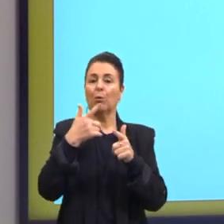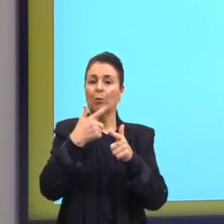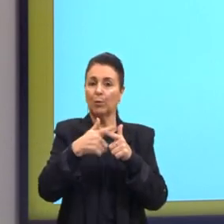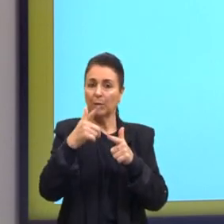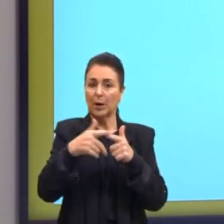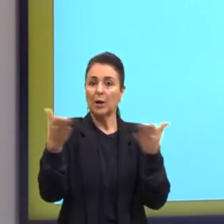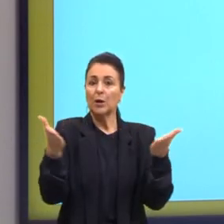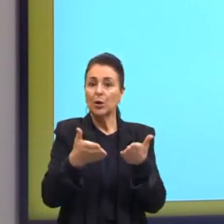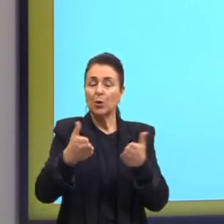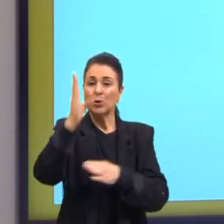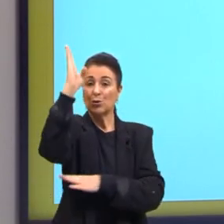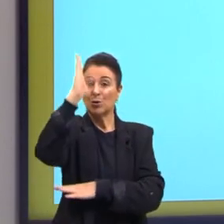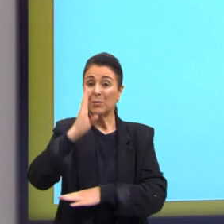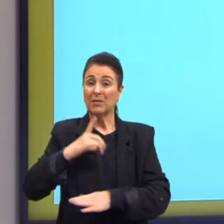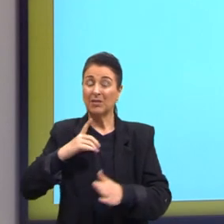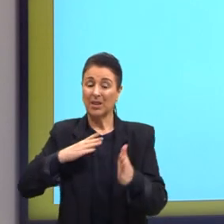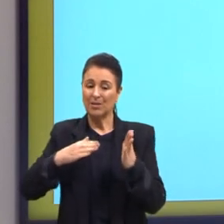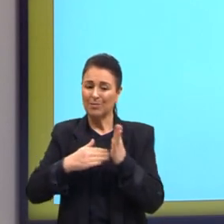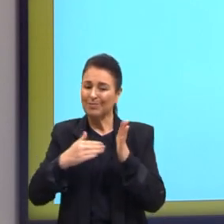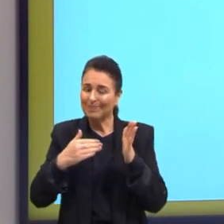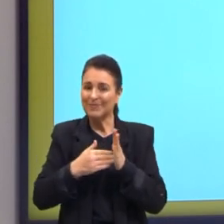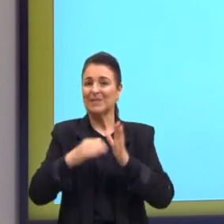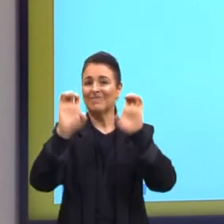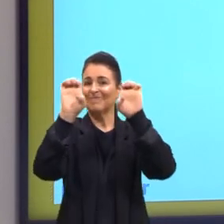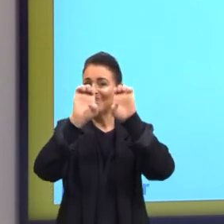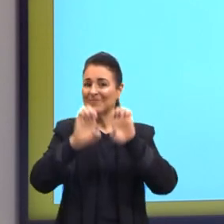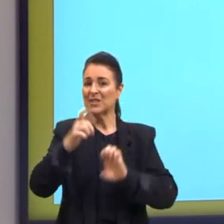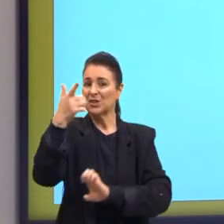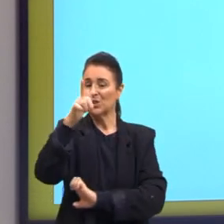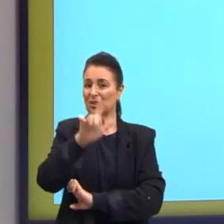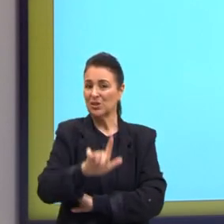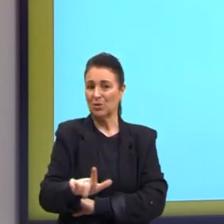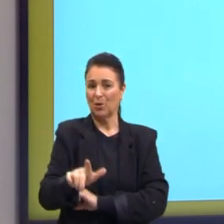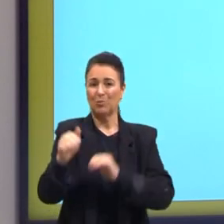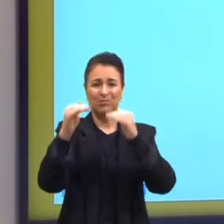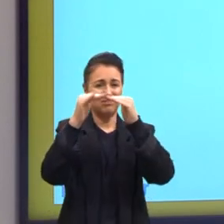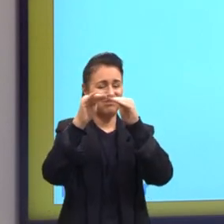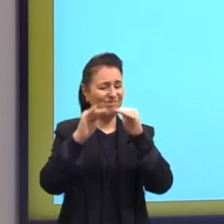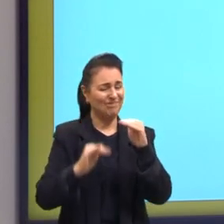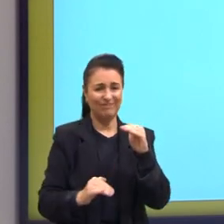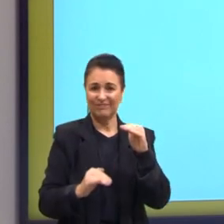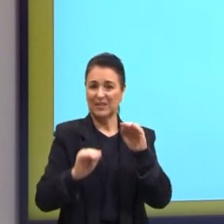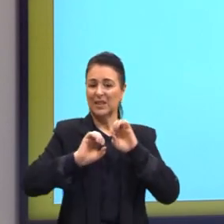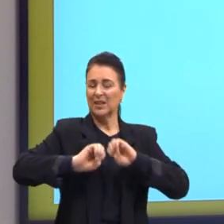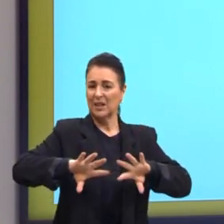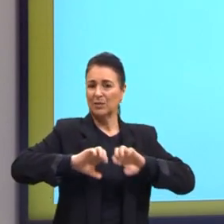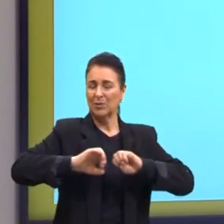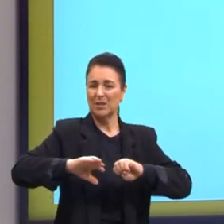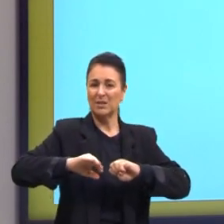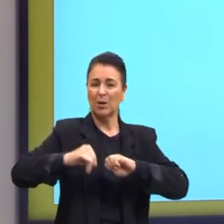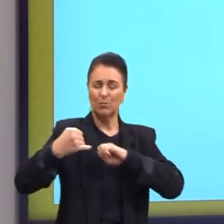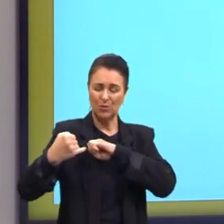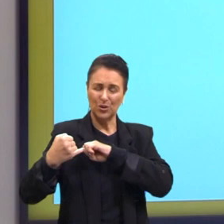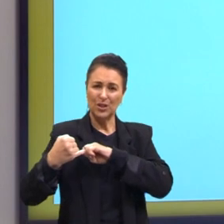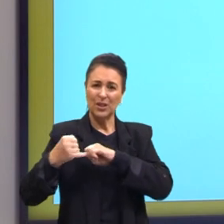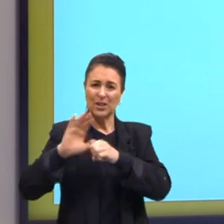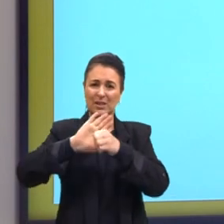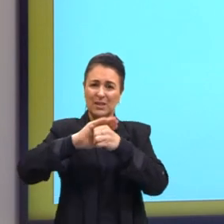hoje, o Brasil enfrenta esses problemas estruturais, desiguais de educação, de saneamento básico.